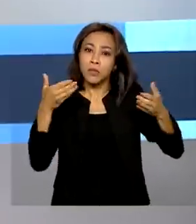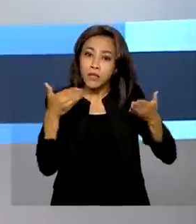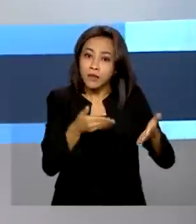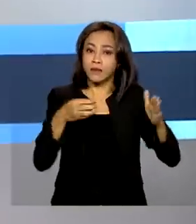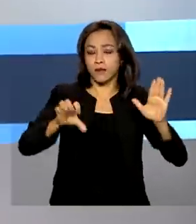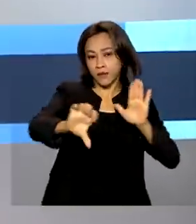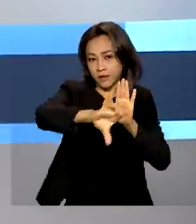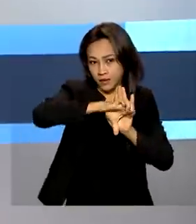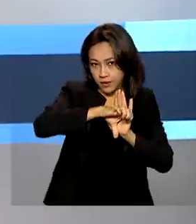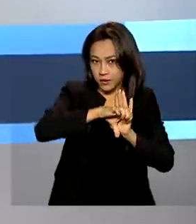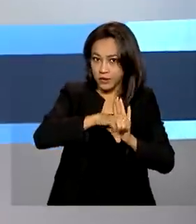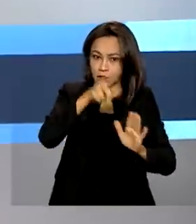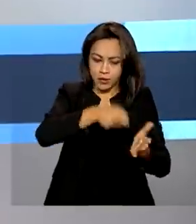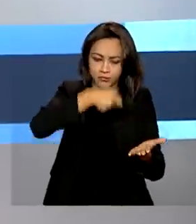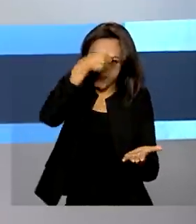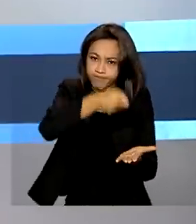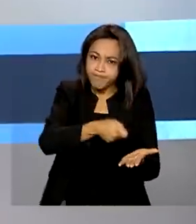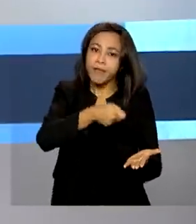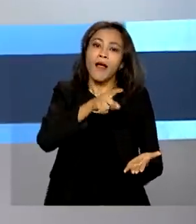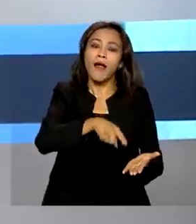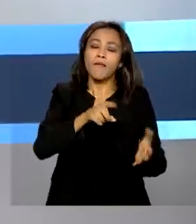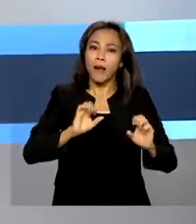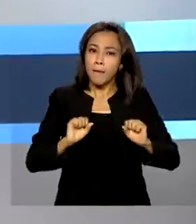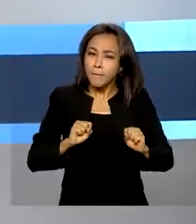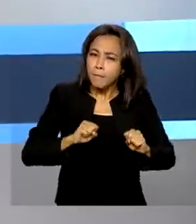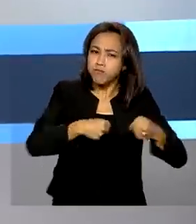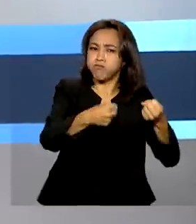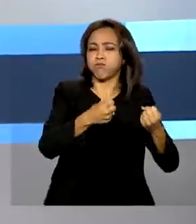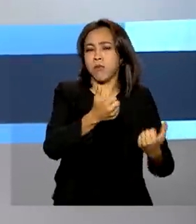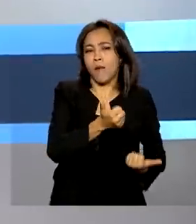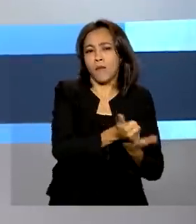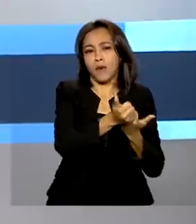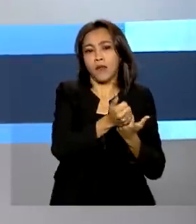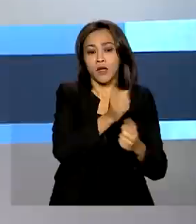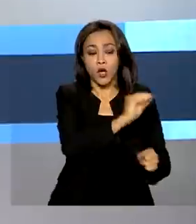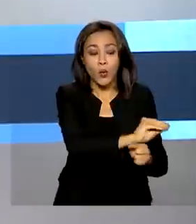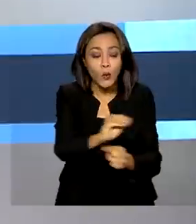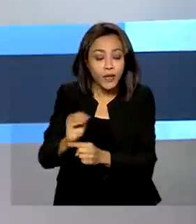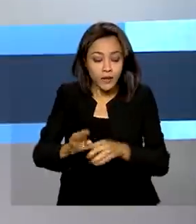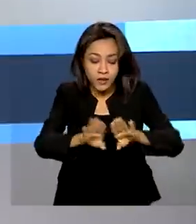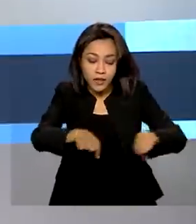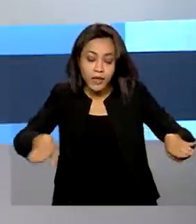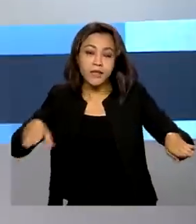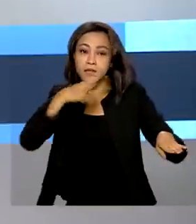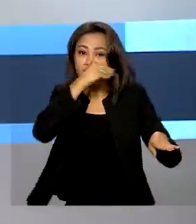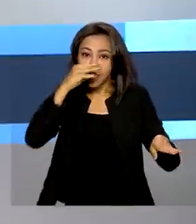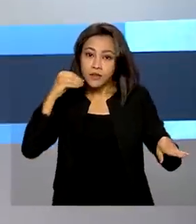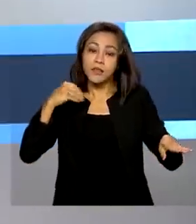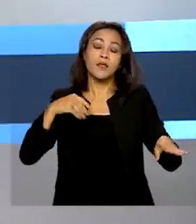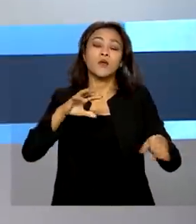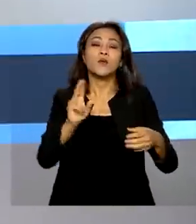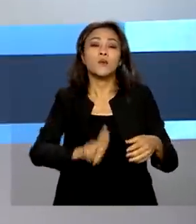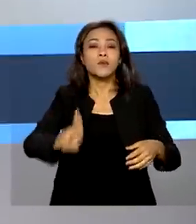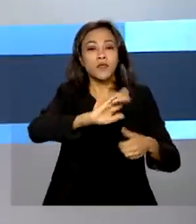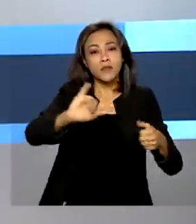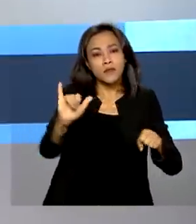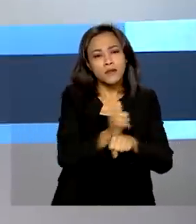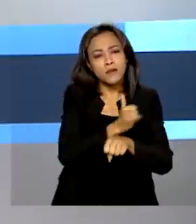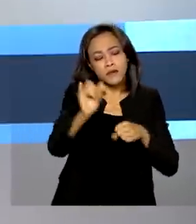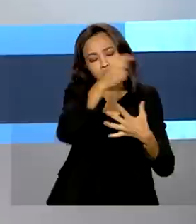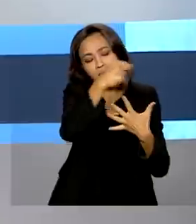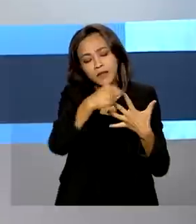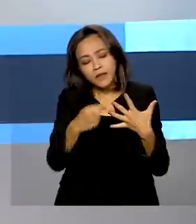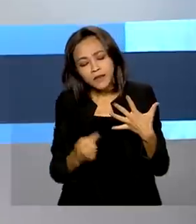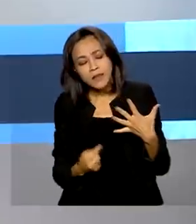crime. A sanção busca ampliar e fortalecer a proteção integral de crianças e adolescentes por meio de ações que promovam maior